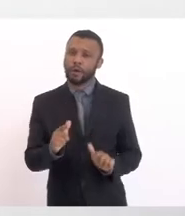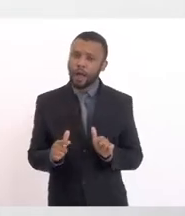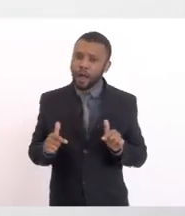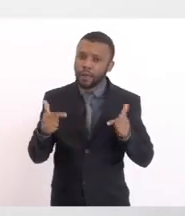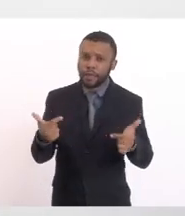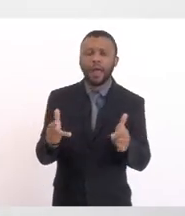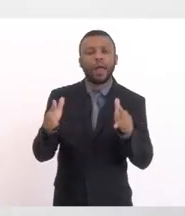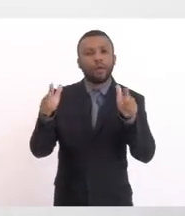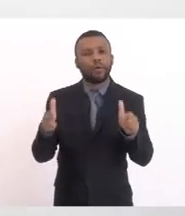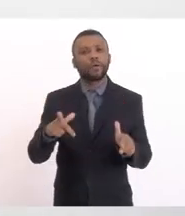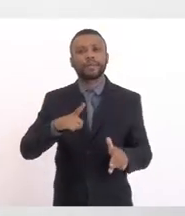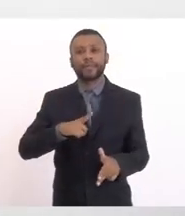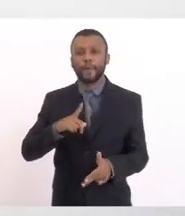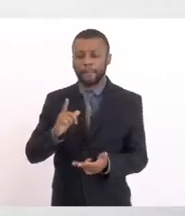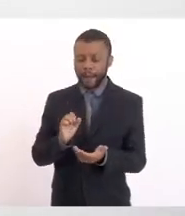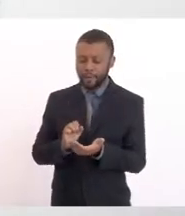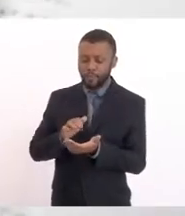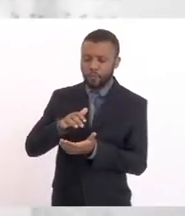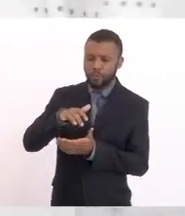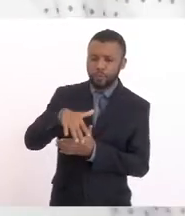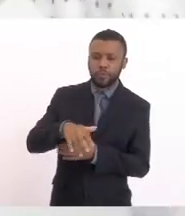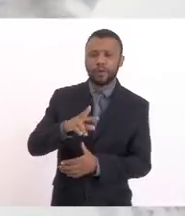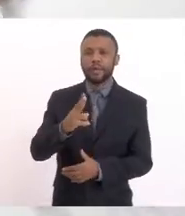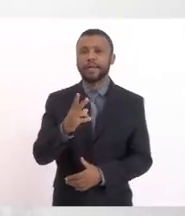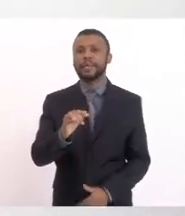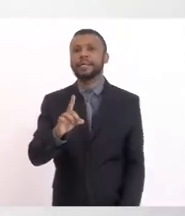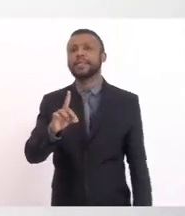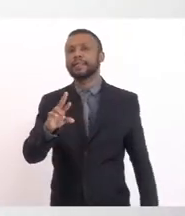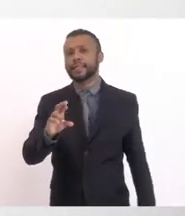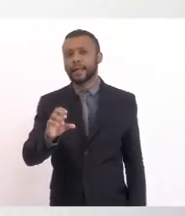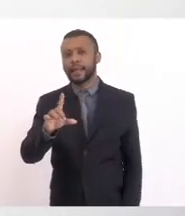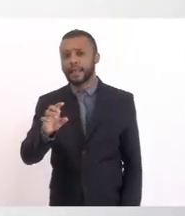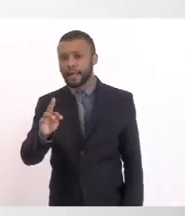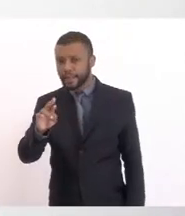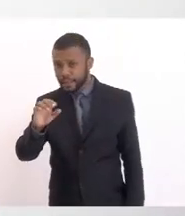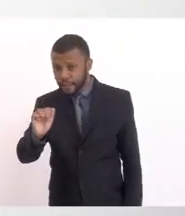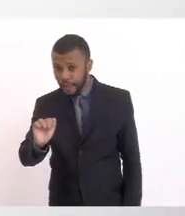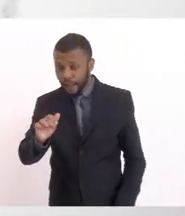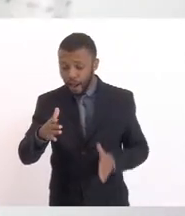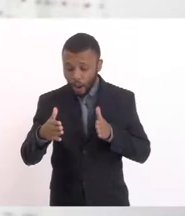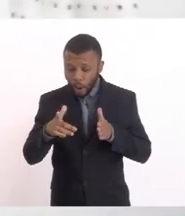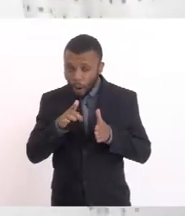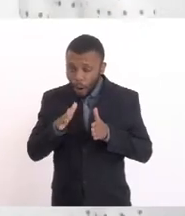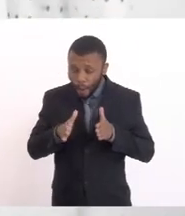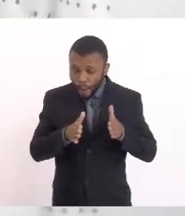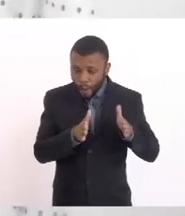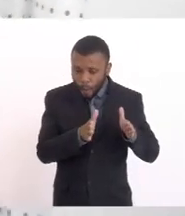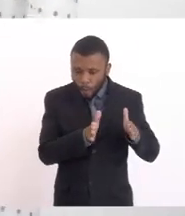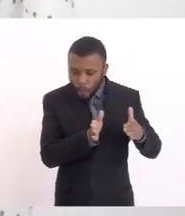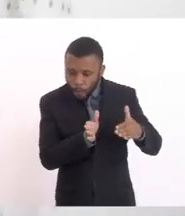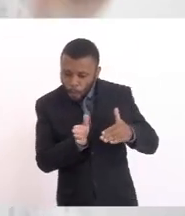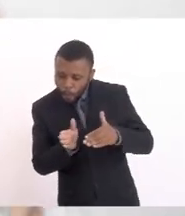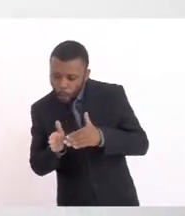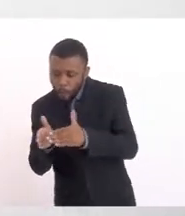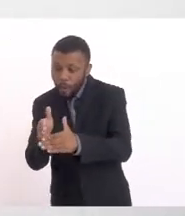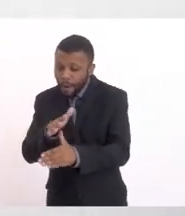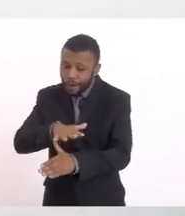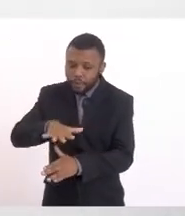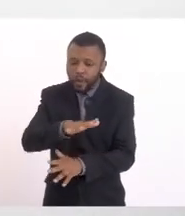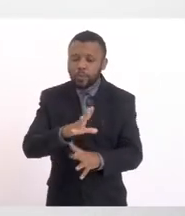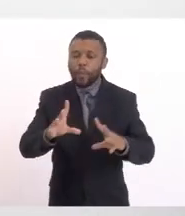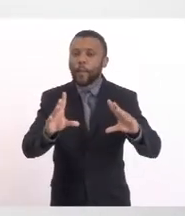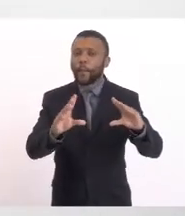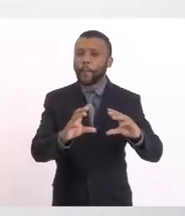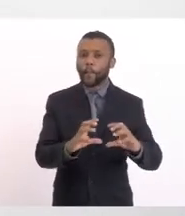Uma hidrelétrica Em que você afasta o rio Faz ele correr Por outro lugar Garante aquele espaço seco Para